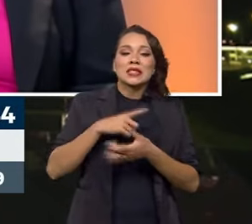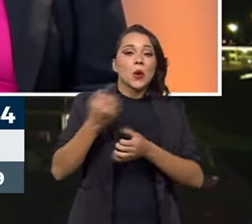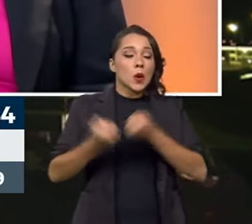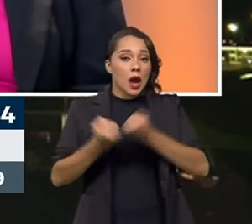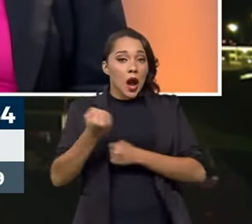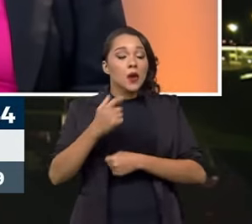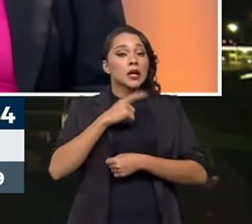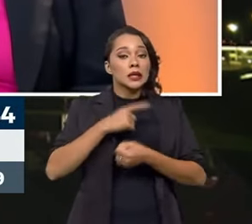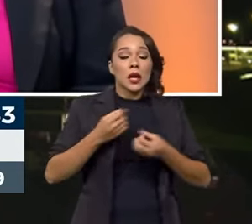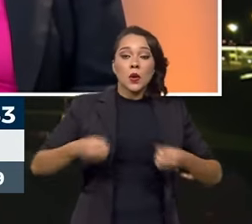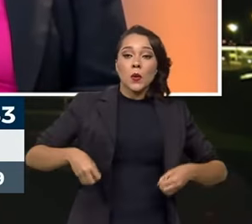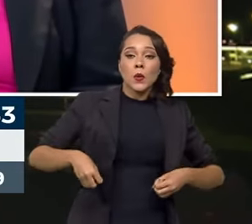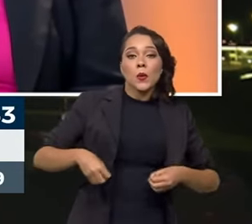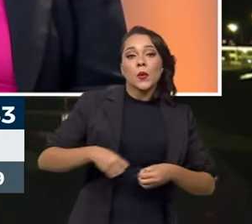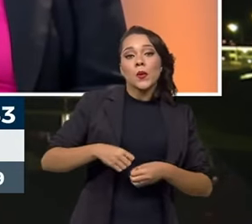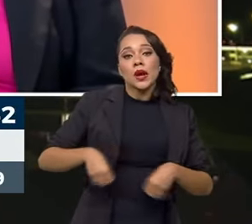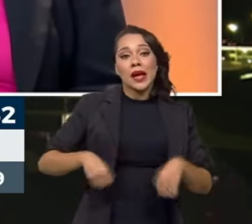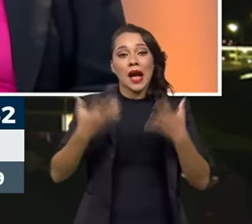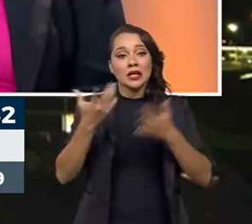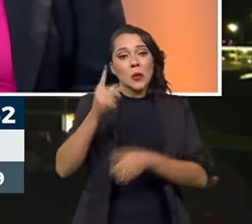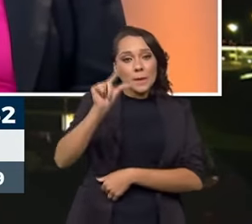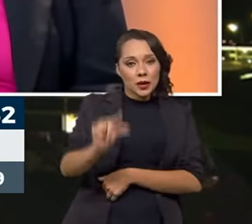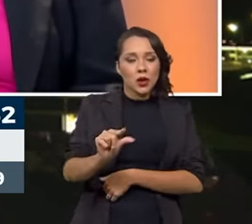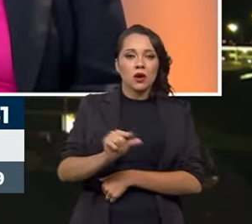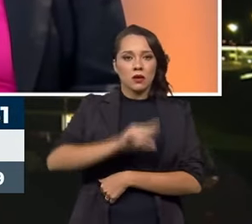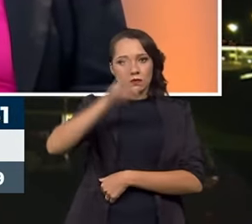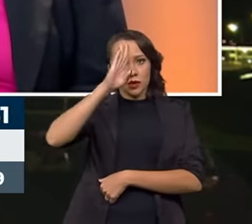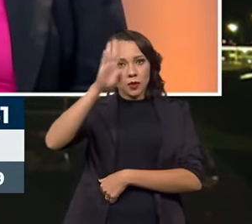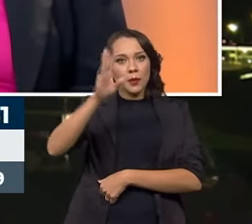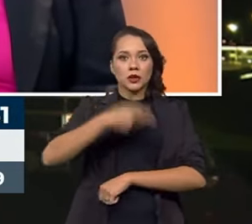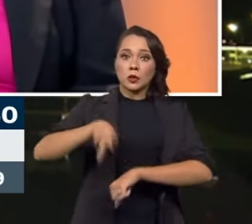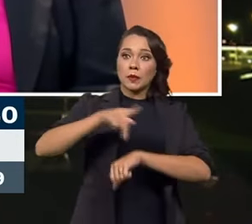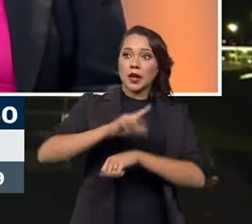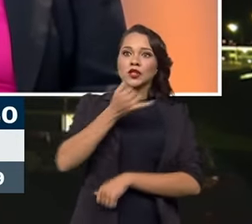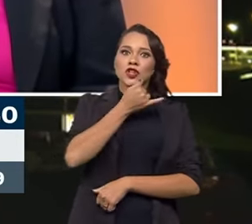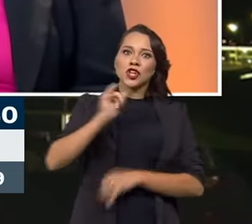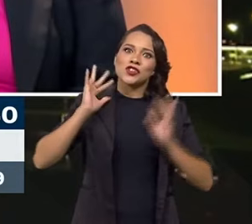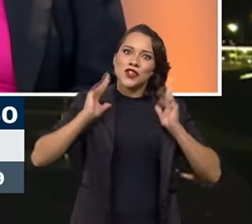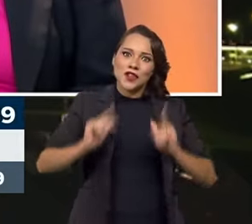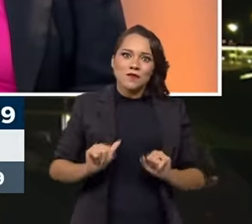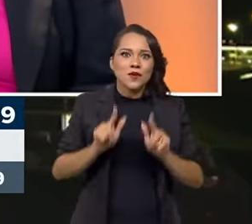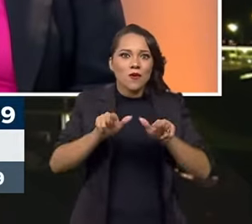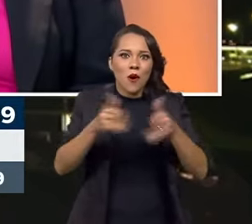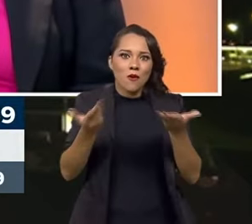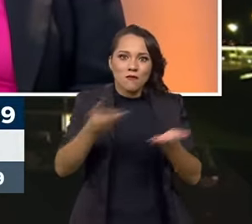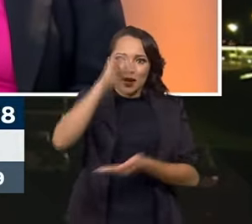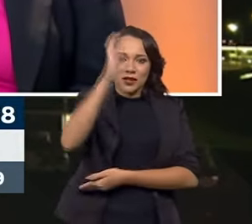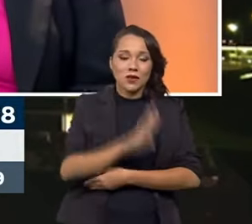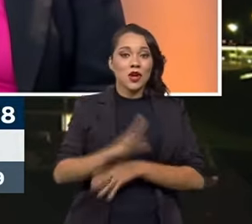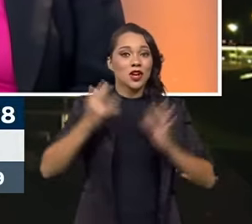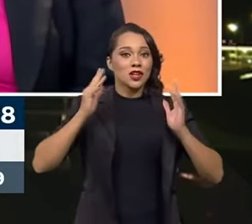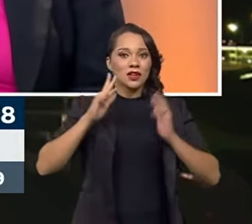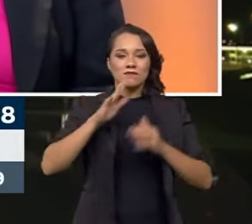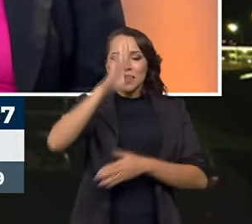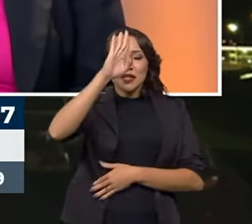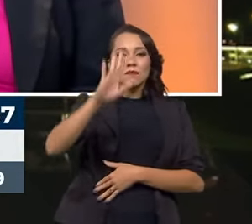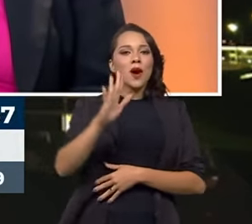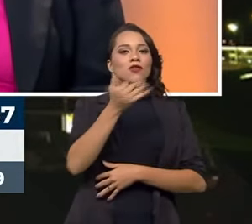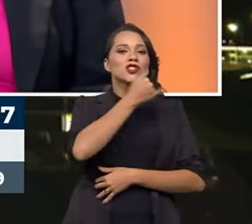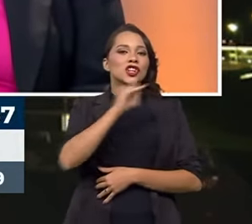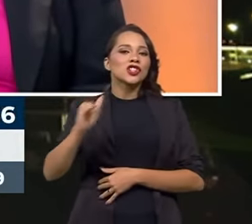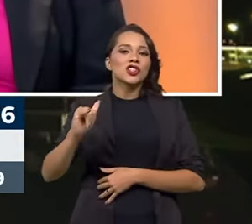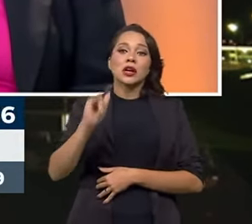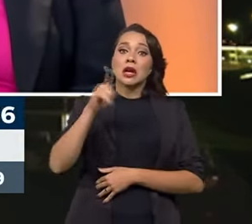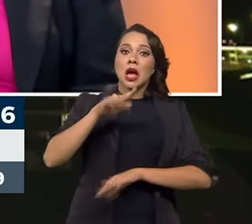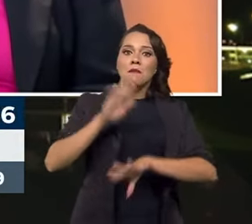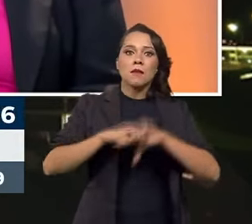que tem um consumo de energia menor, ainda mais no questão de um país de energia limpa como é o Brasil, que a nossa grande matriz energética